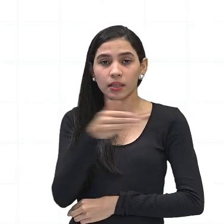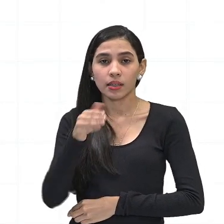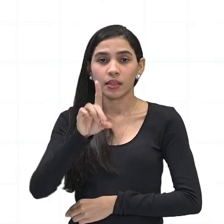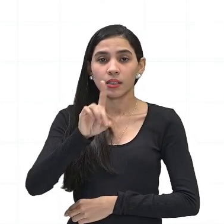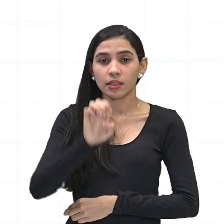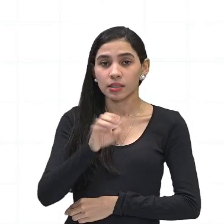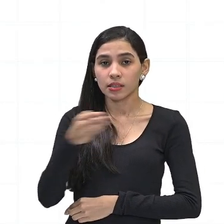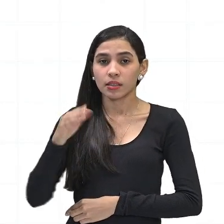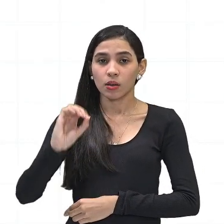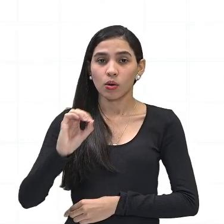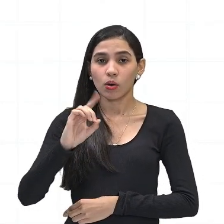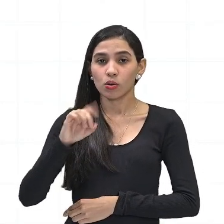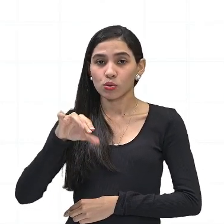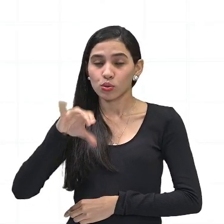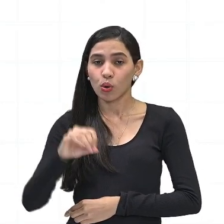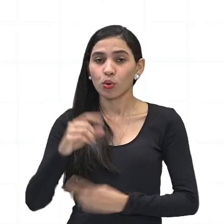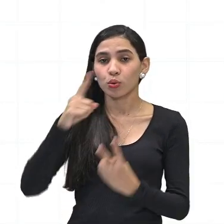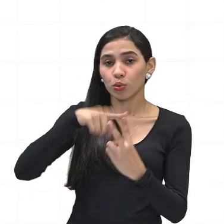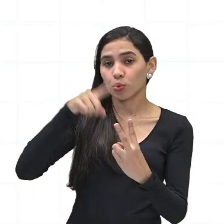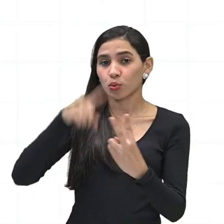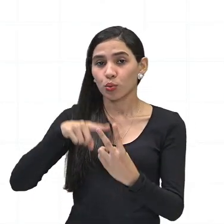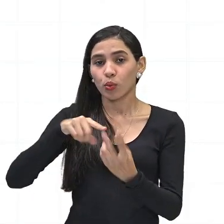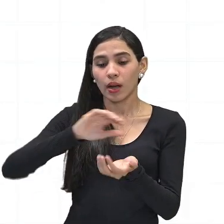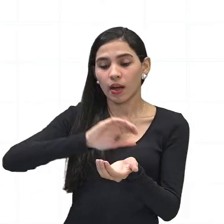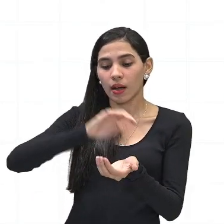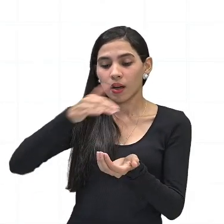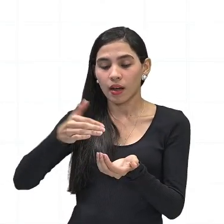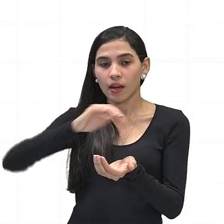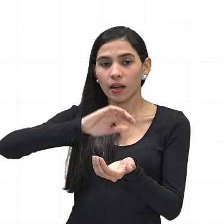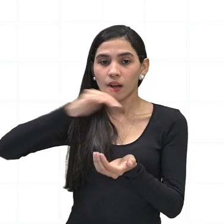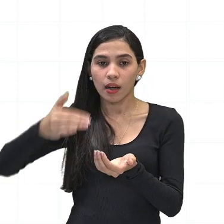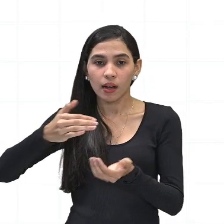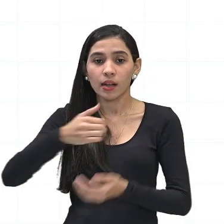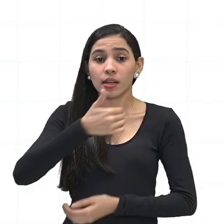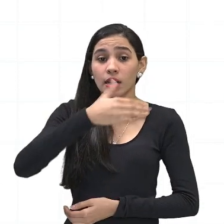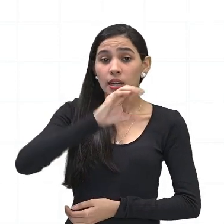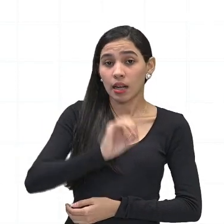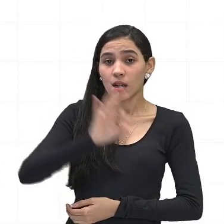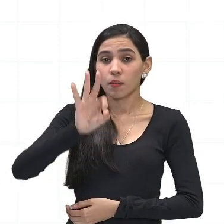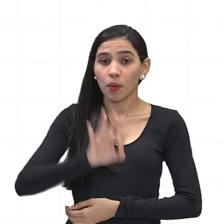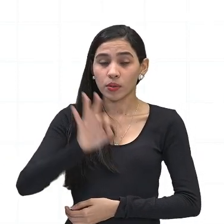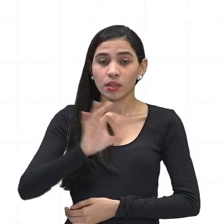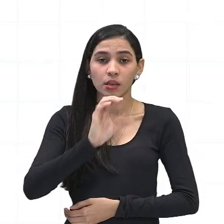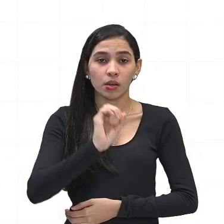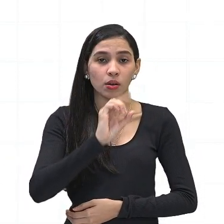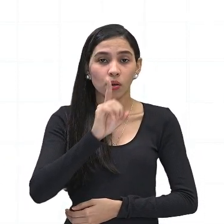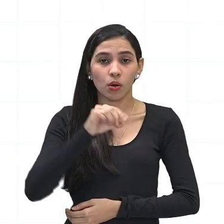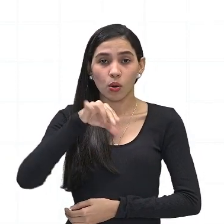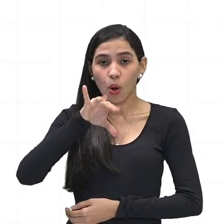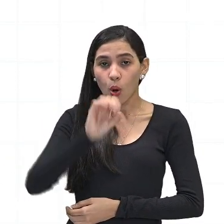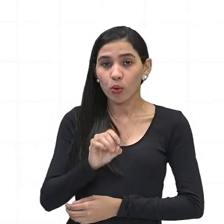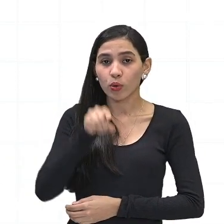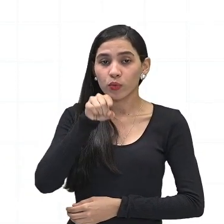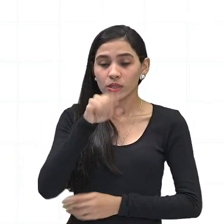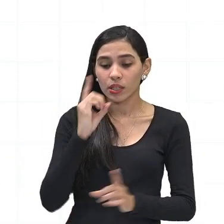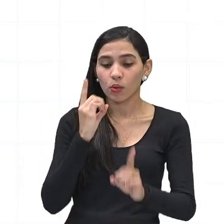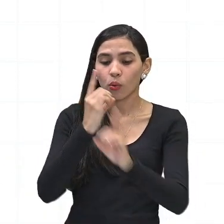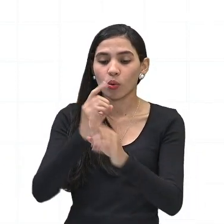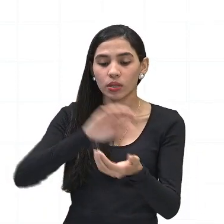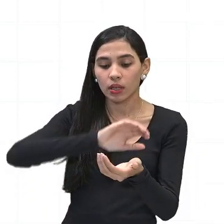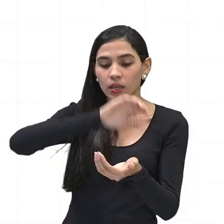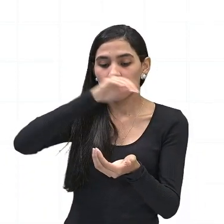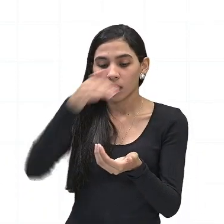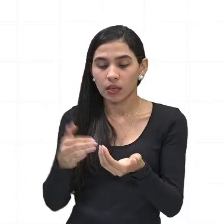atmosfera. Cerca de 10% do ozônio atmosférico encontra-se na troposfera,